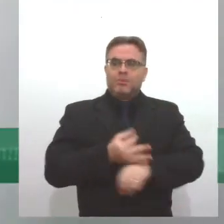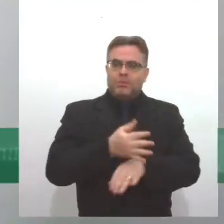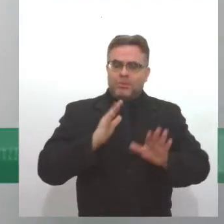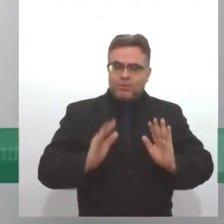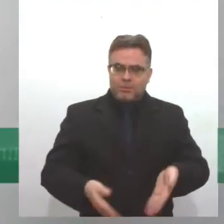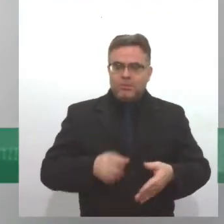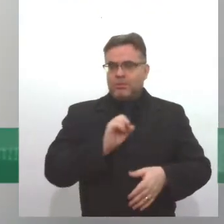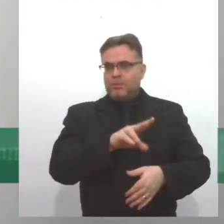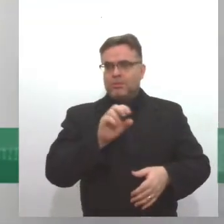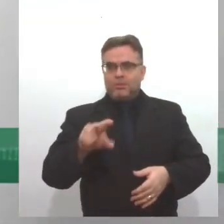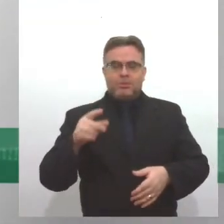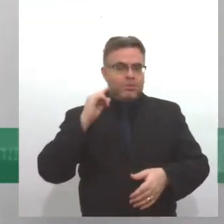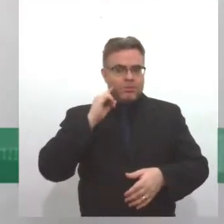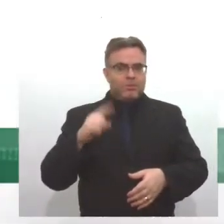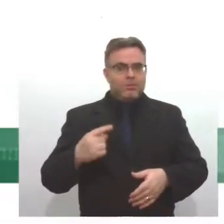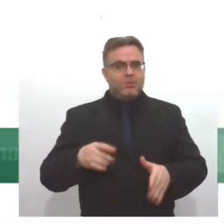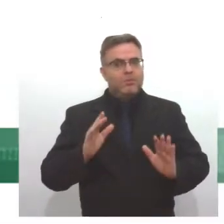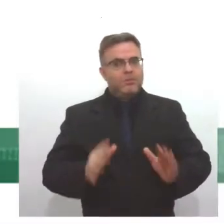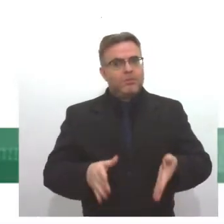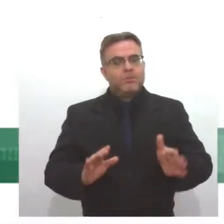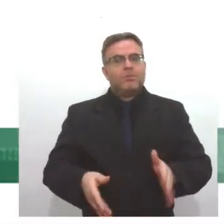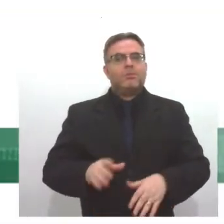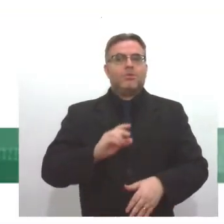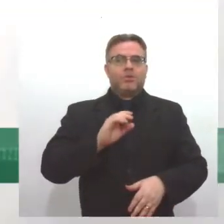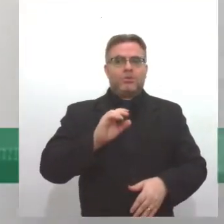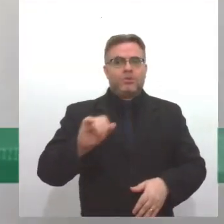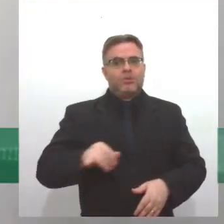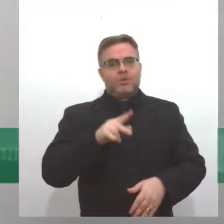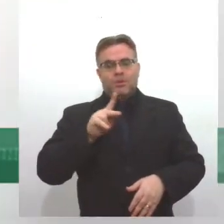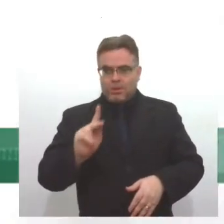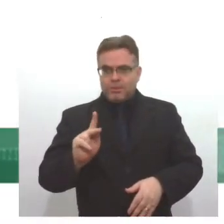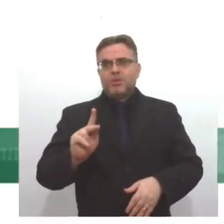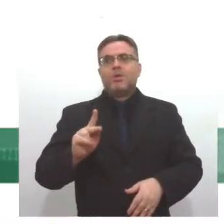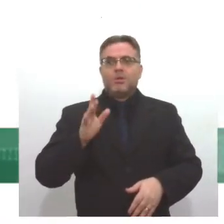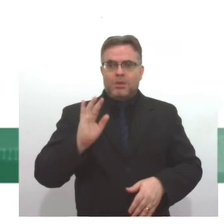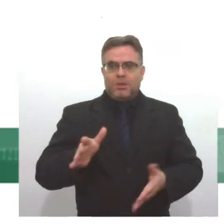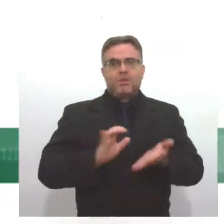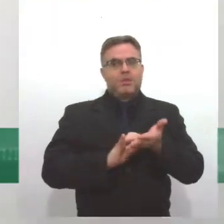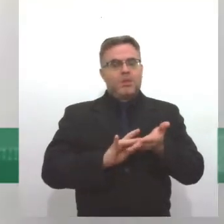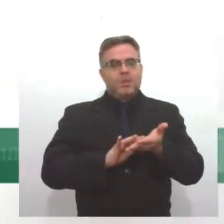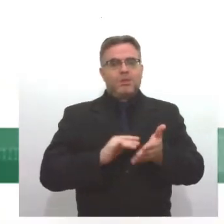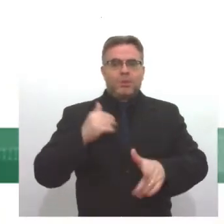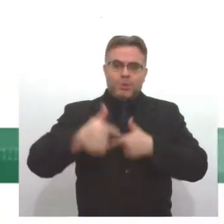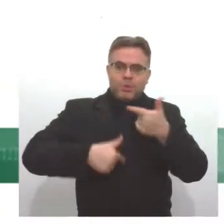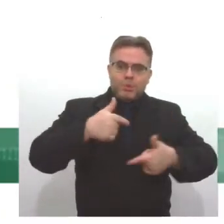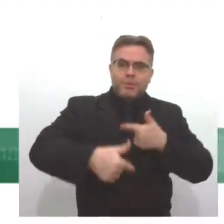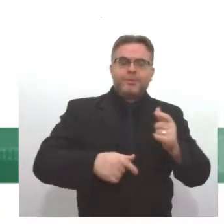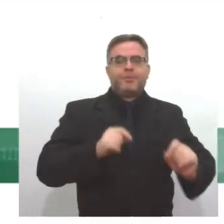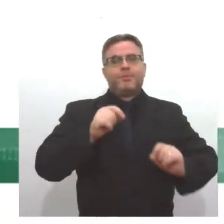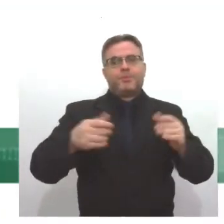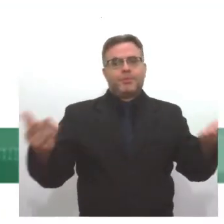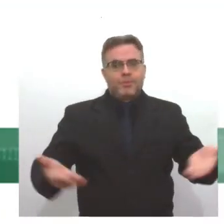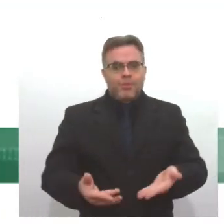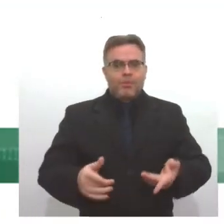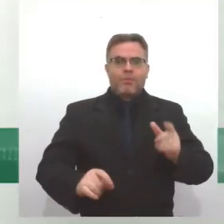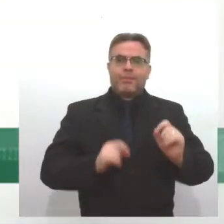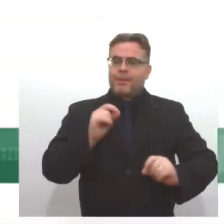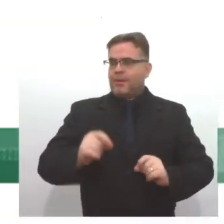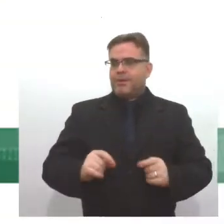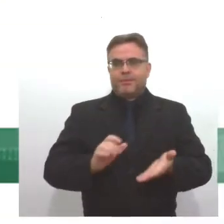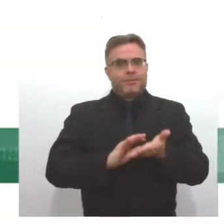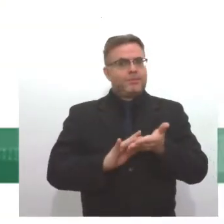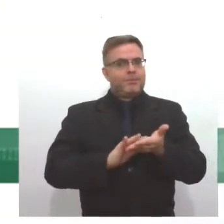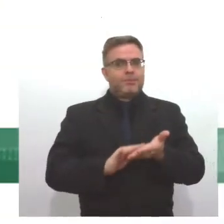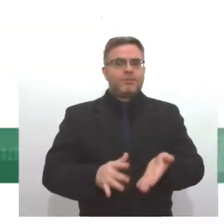ciganos advogados, Juscelino Kubitschek era cigano, negou muito tempo de ser cigano, porque hoje mesmo nós não falamos que é cigano, como na